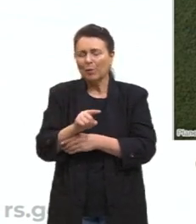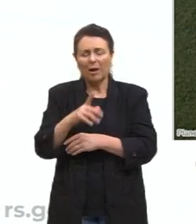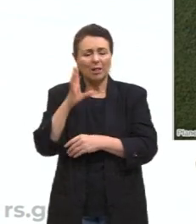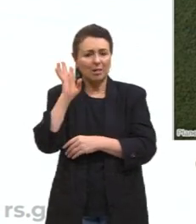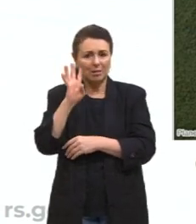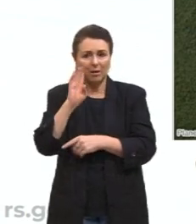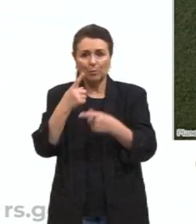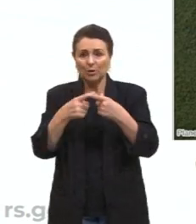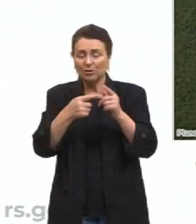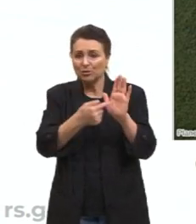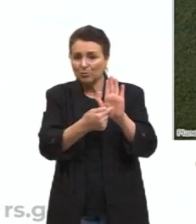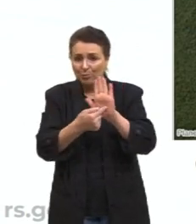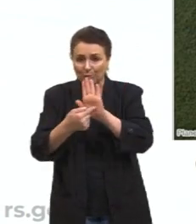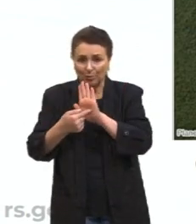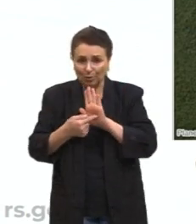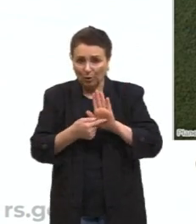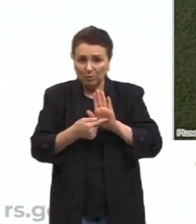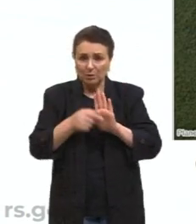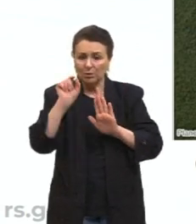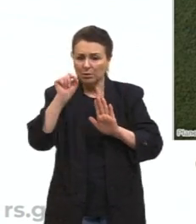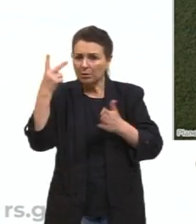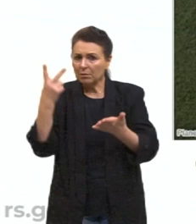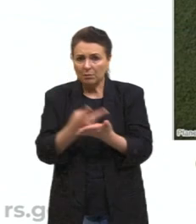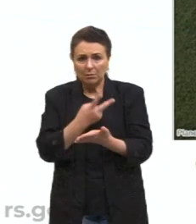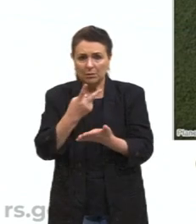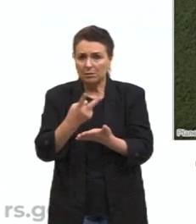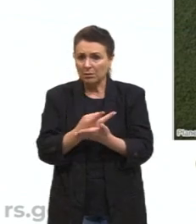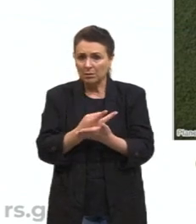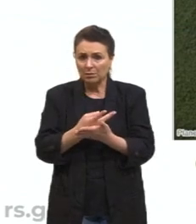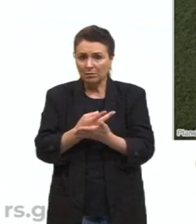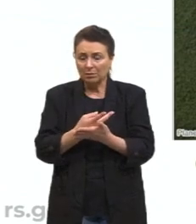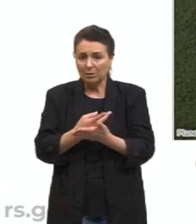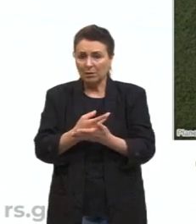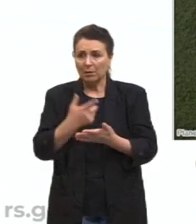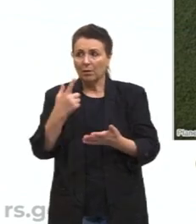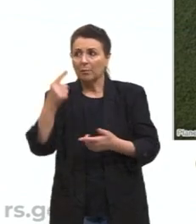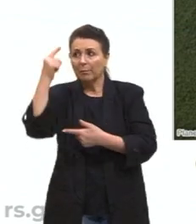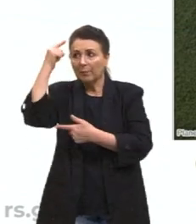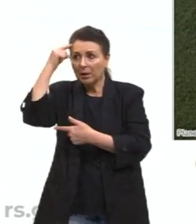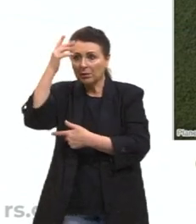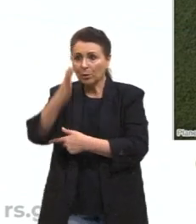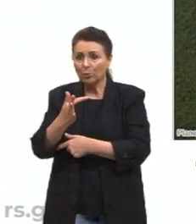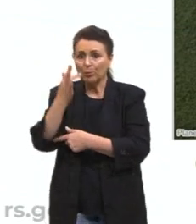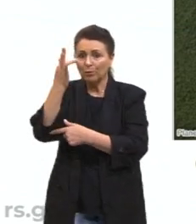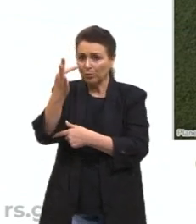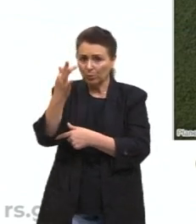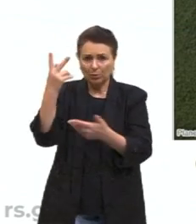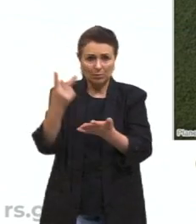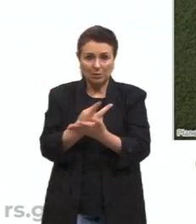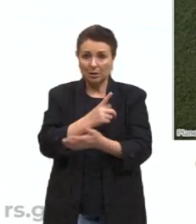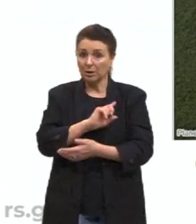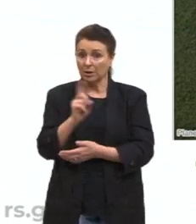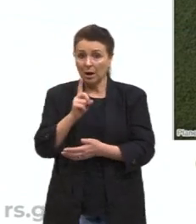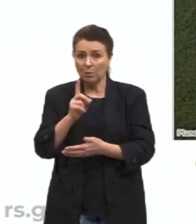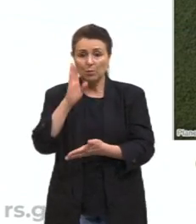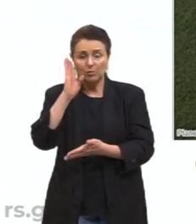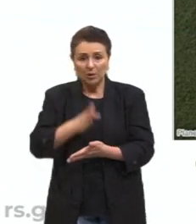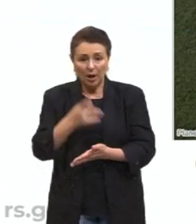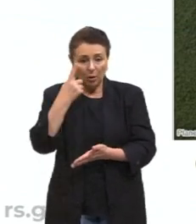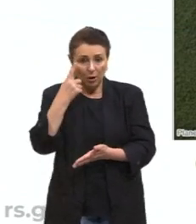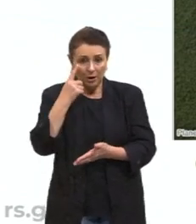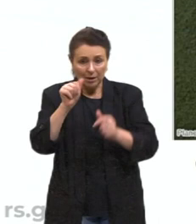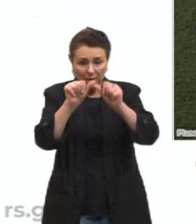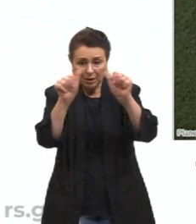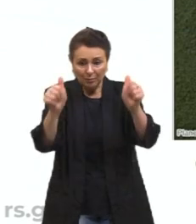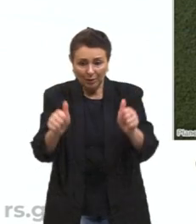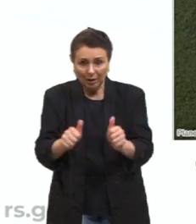mostra o que está acontecendo, né? Não é algo que pensa que vai acontecer. Não, está aqui, está mostrando, tem fotos, imagens, né? Mostrando